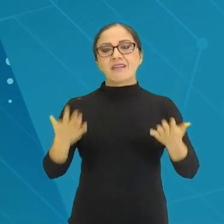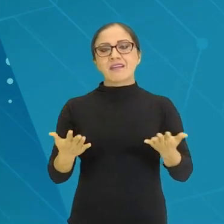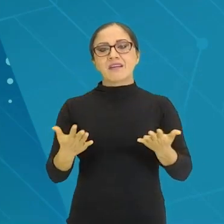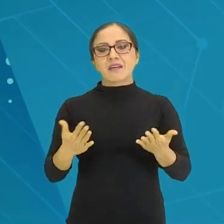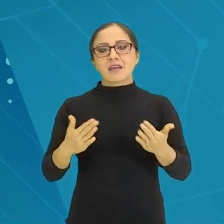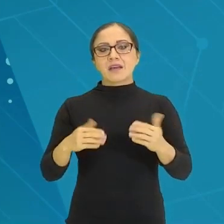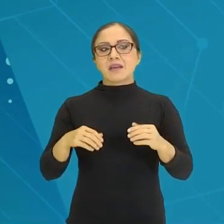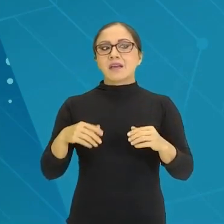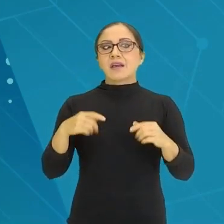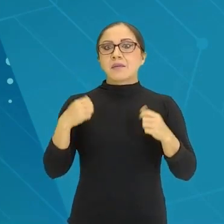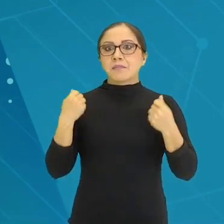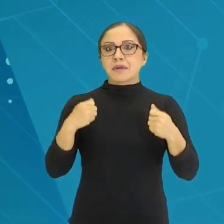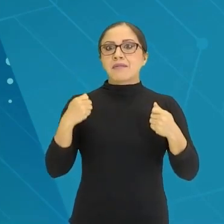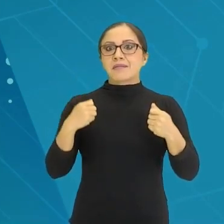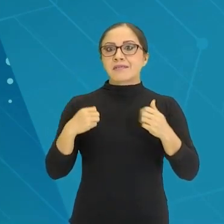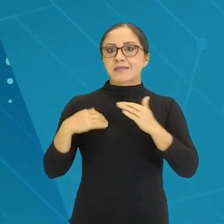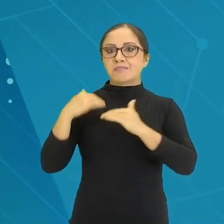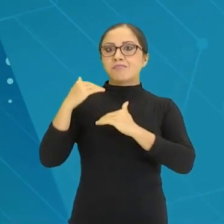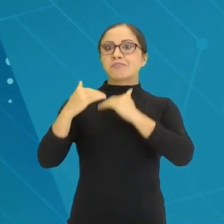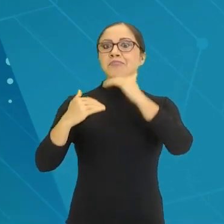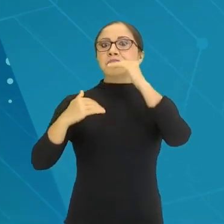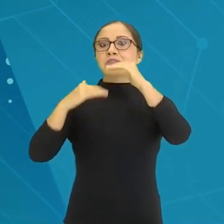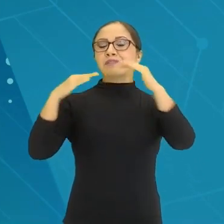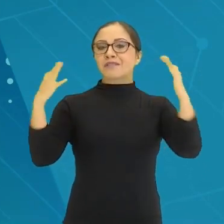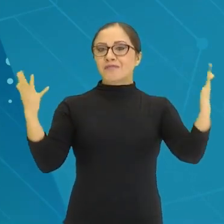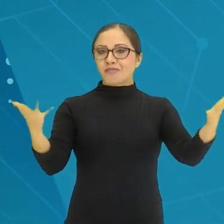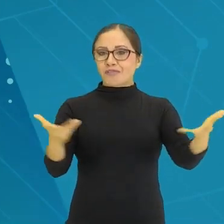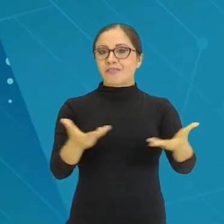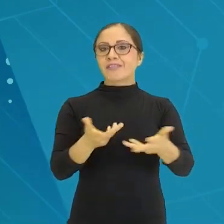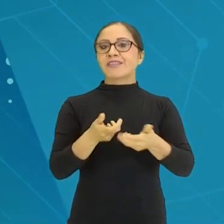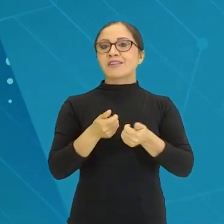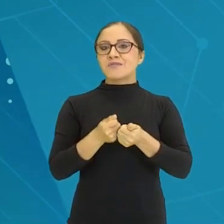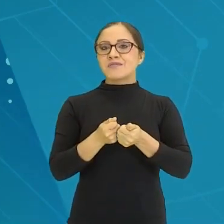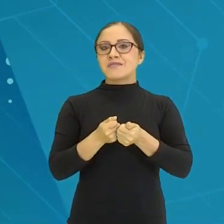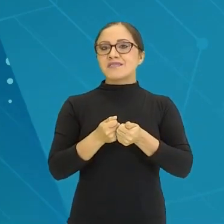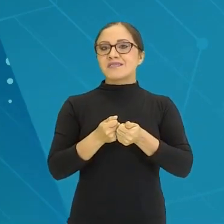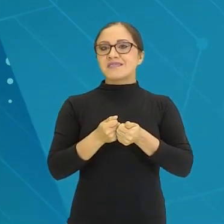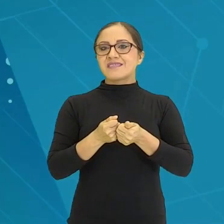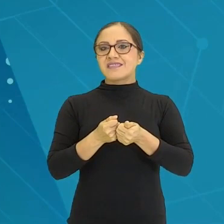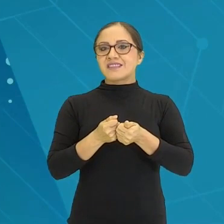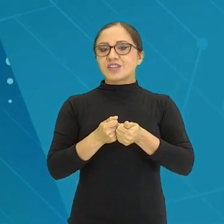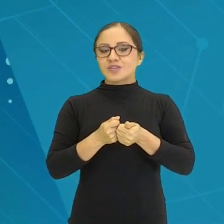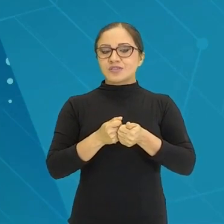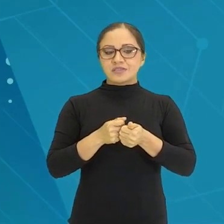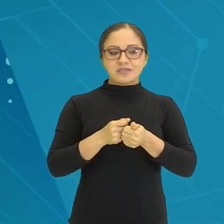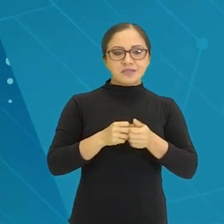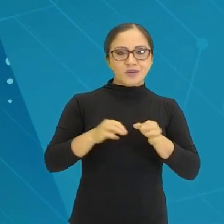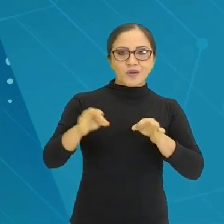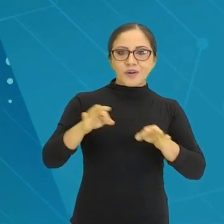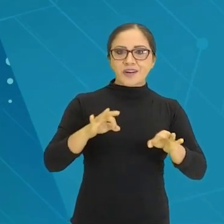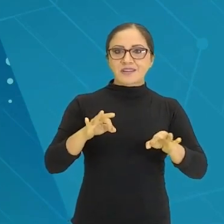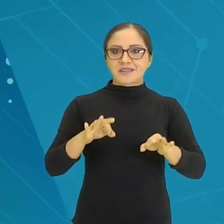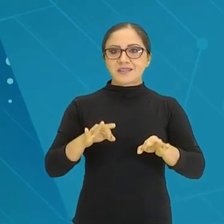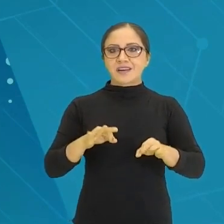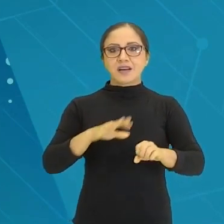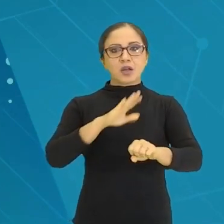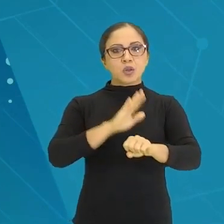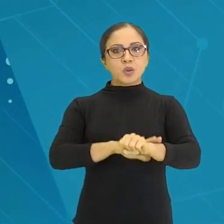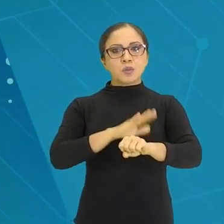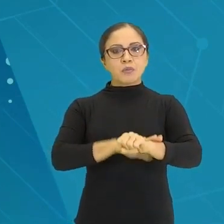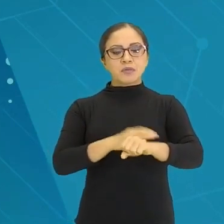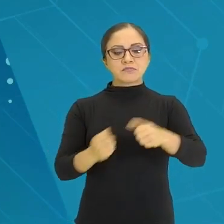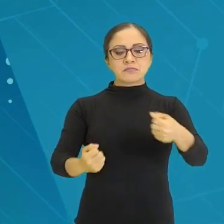desenvolver as habilidades de mexer nessas coisas enquanto dirige. Então ela vai,